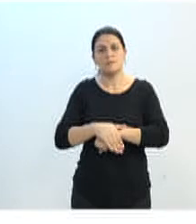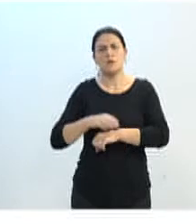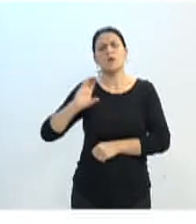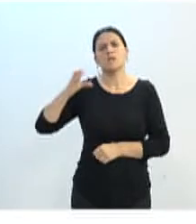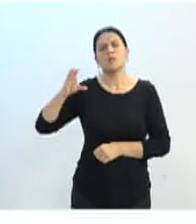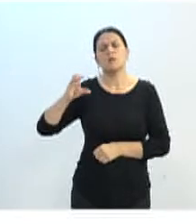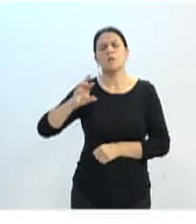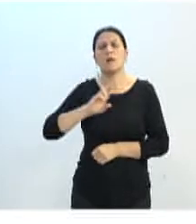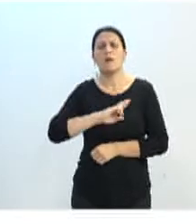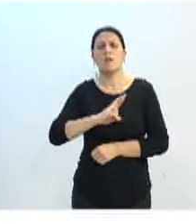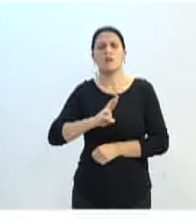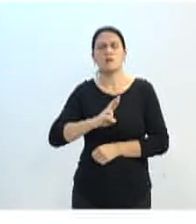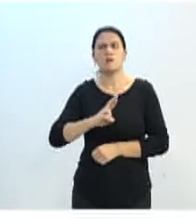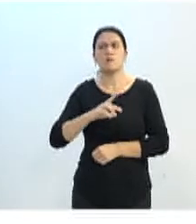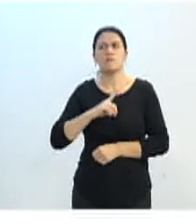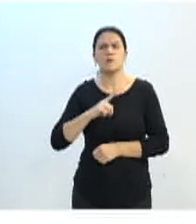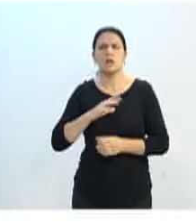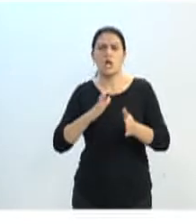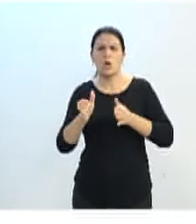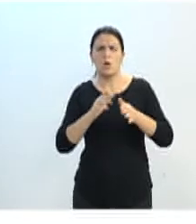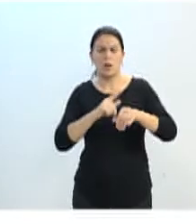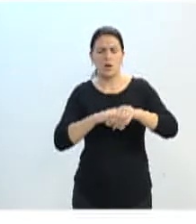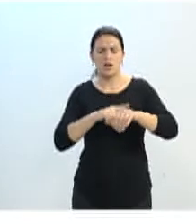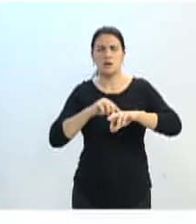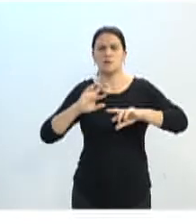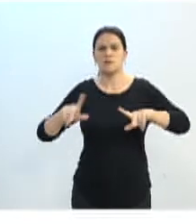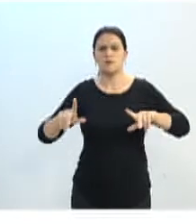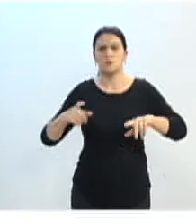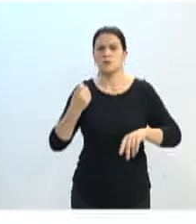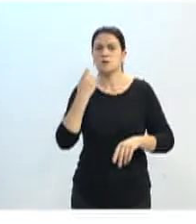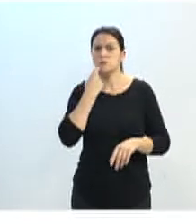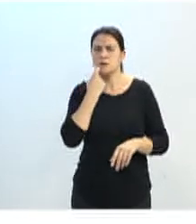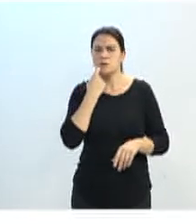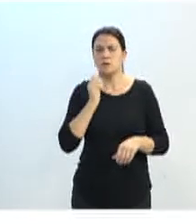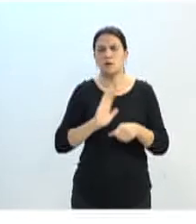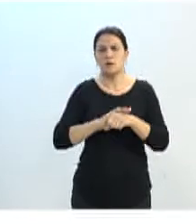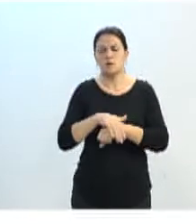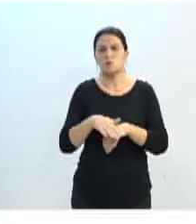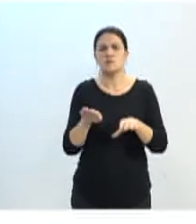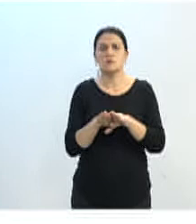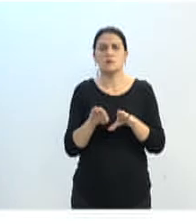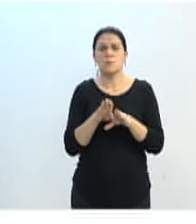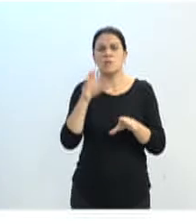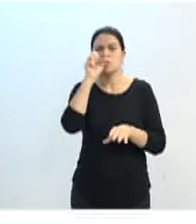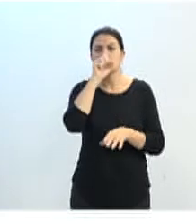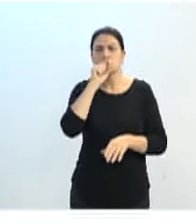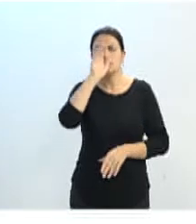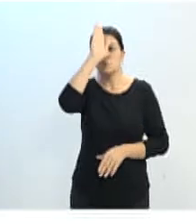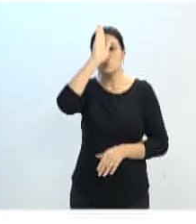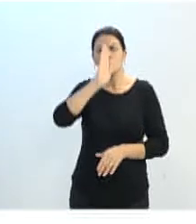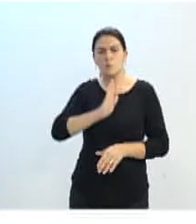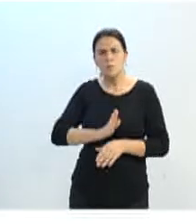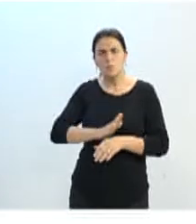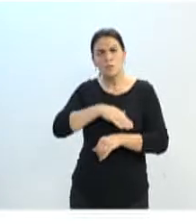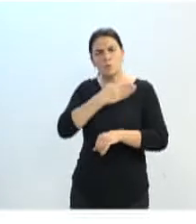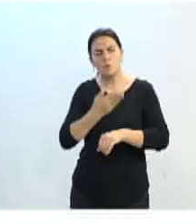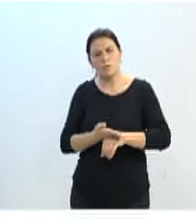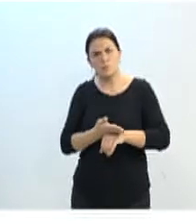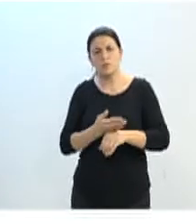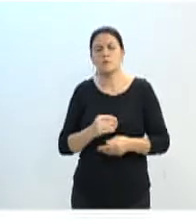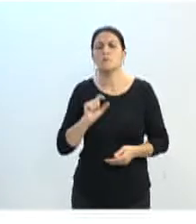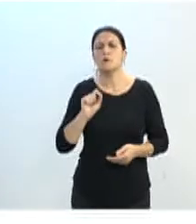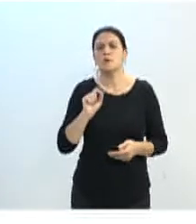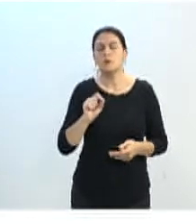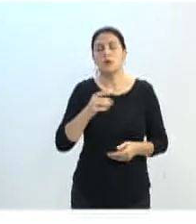é um curso que vai acontecer em horário diferenciado, sexta-feira à noite e aos sábados, durante o dia, para permitir justamente as pessoas que